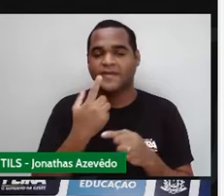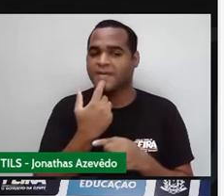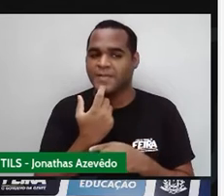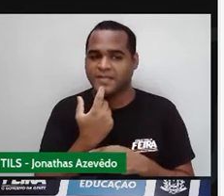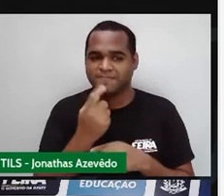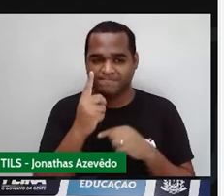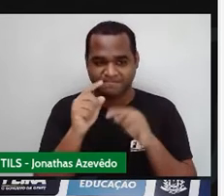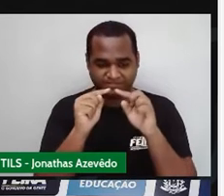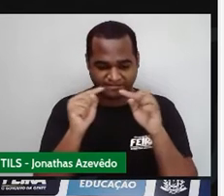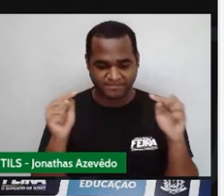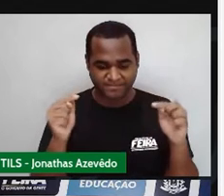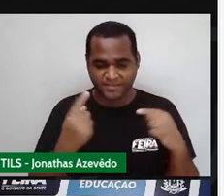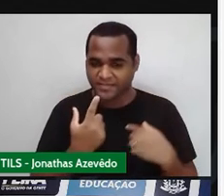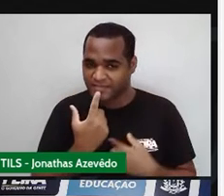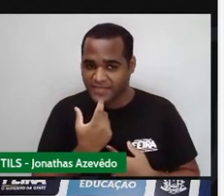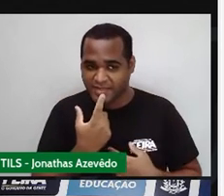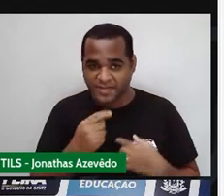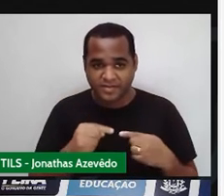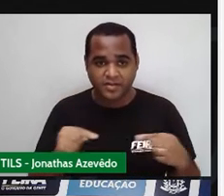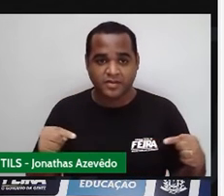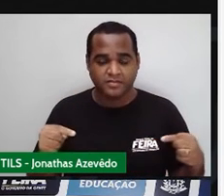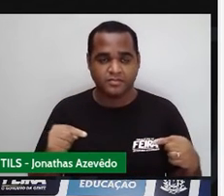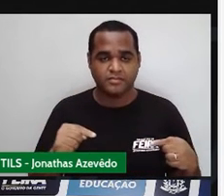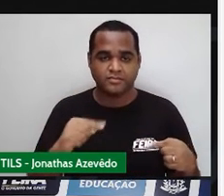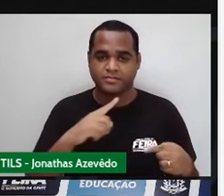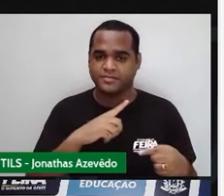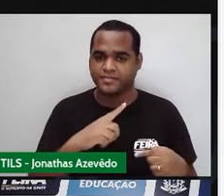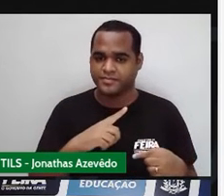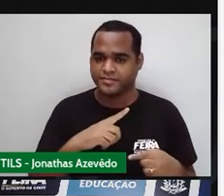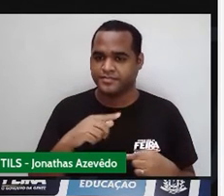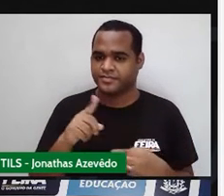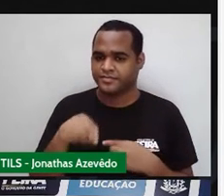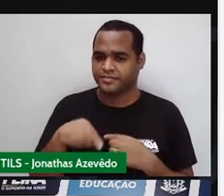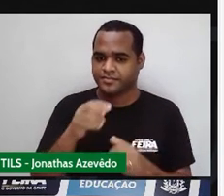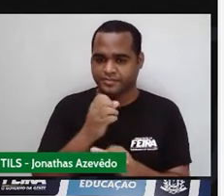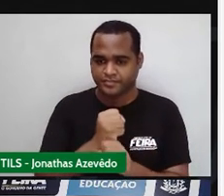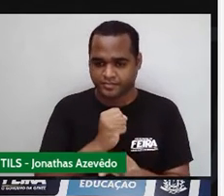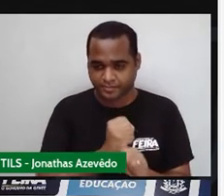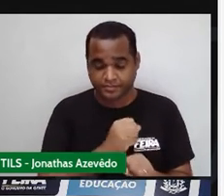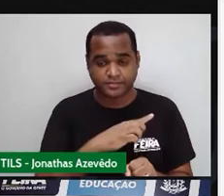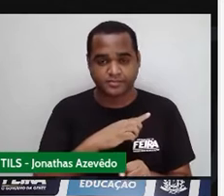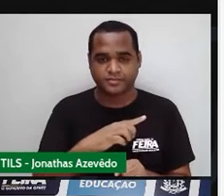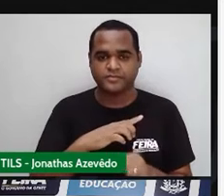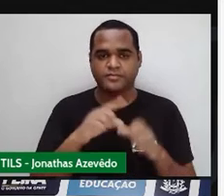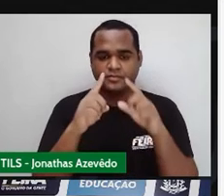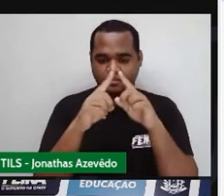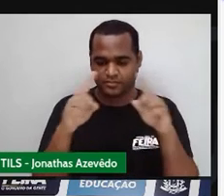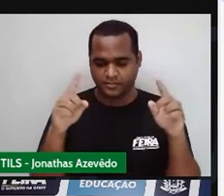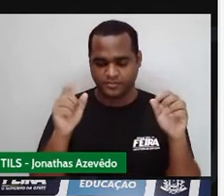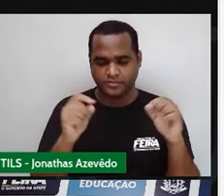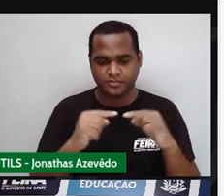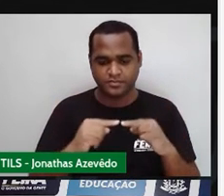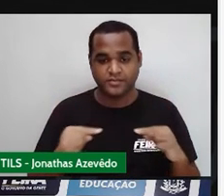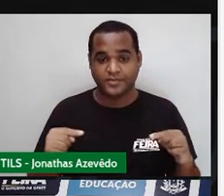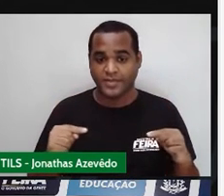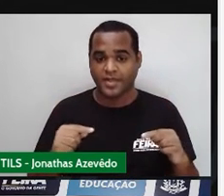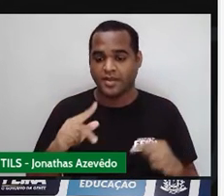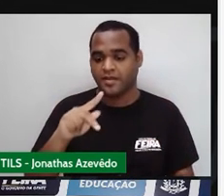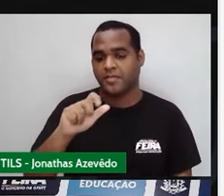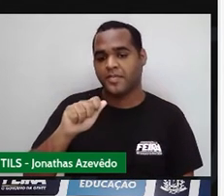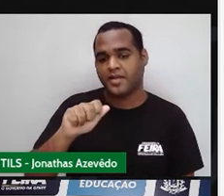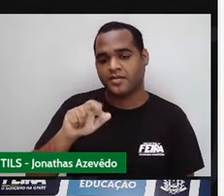Um par de lados opostos. Um está em cima, outro está embaixo. Paralelos. O que é que significa